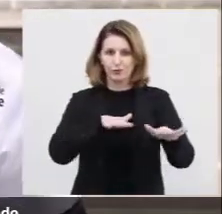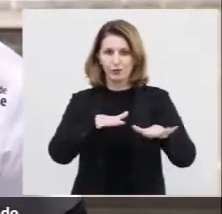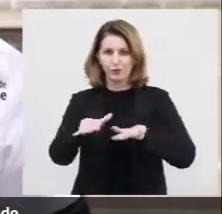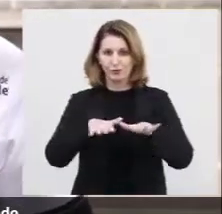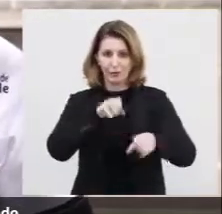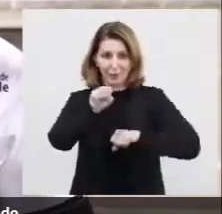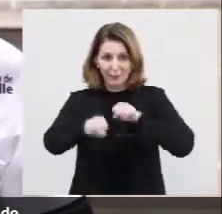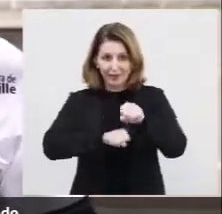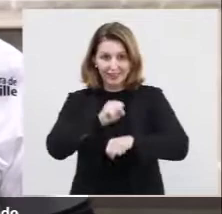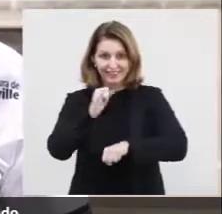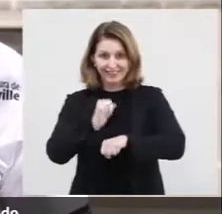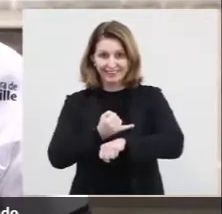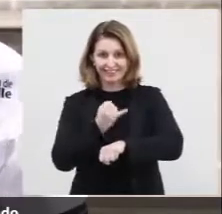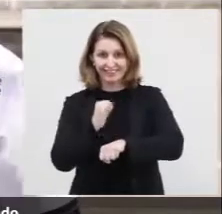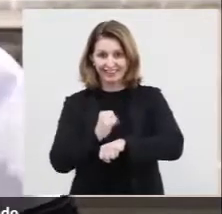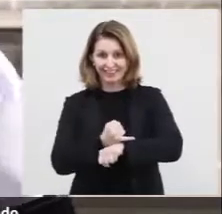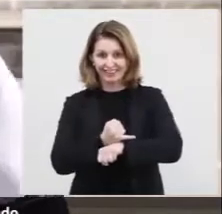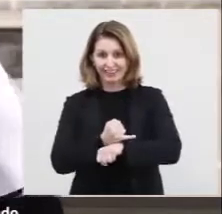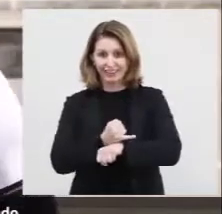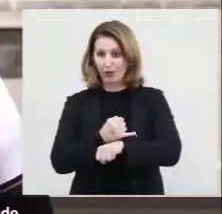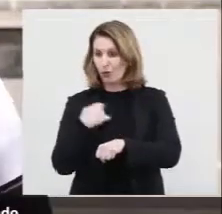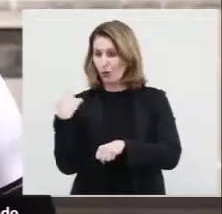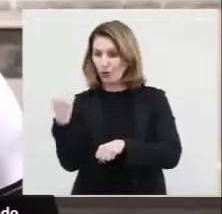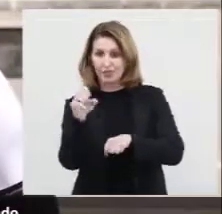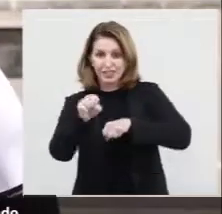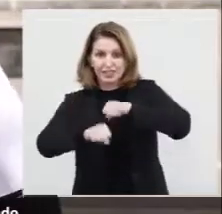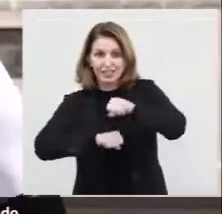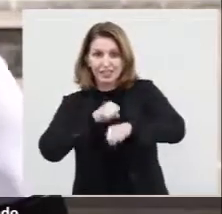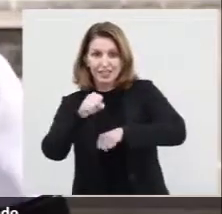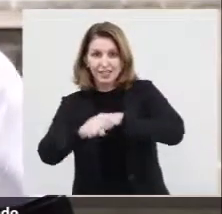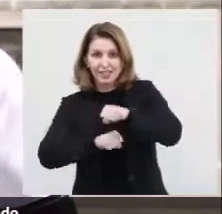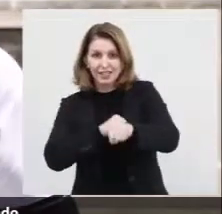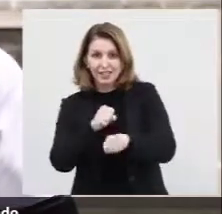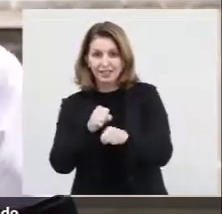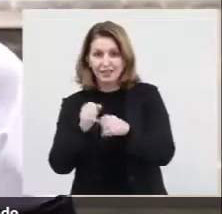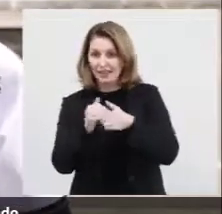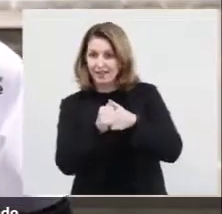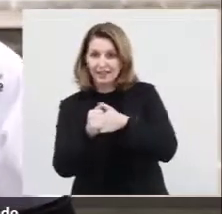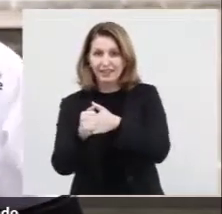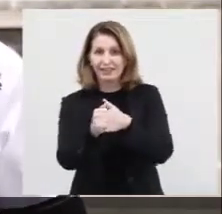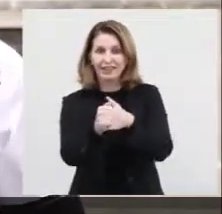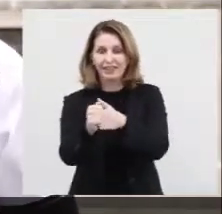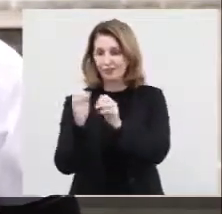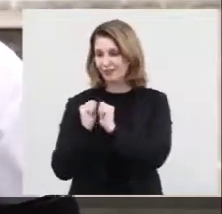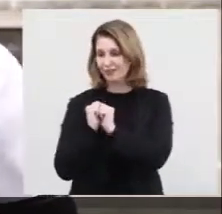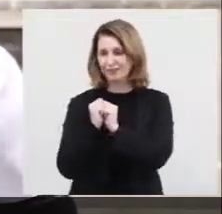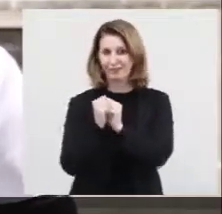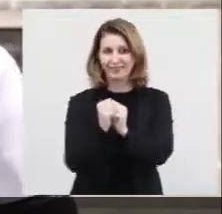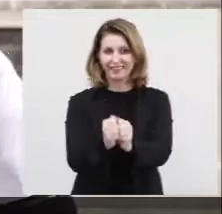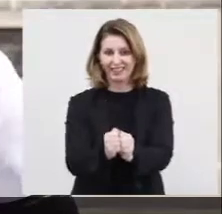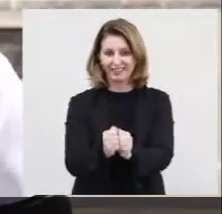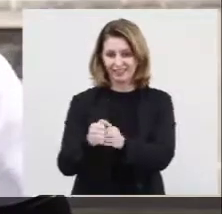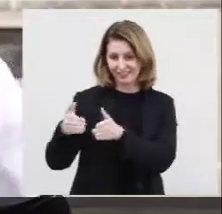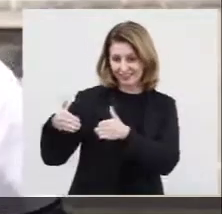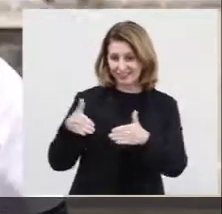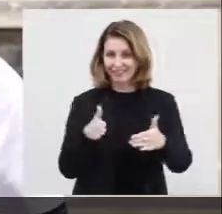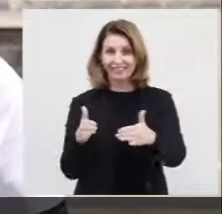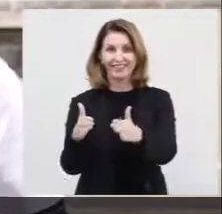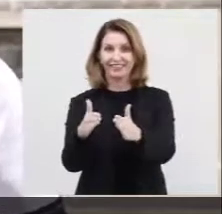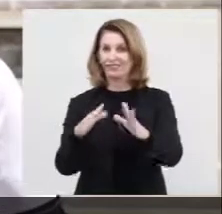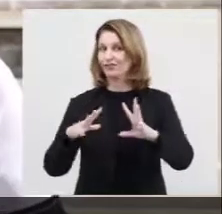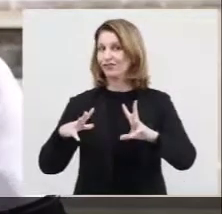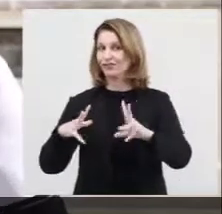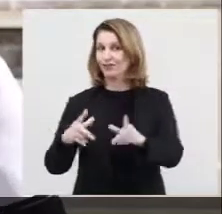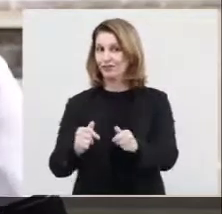movimento Pedala Joinville, onde os ciclistas estarão nos guiando, nos acompanhando durante todo o